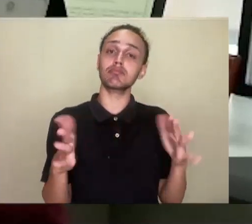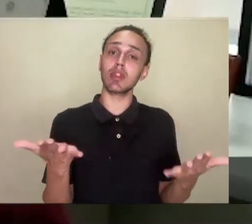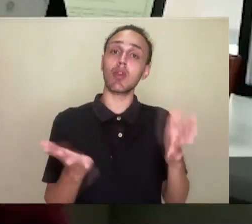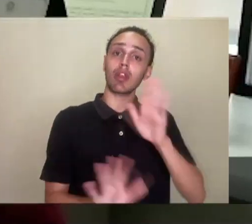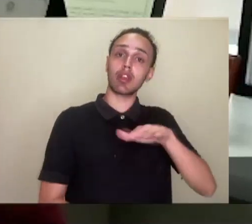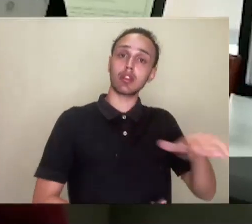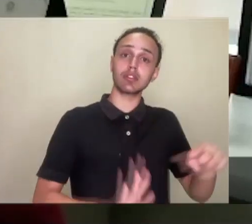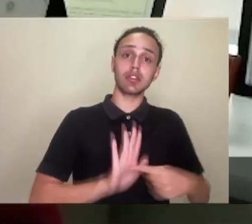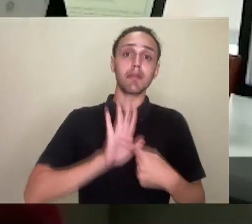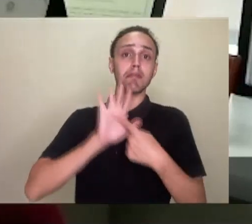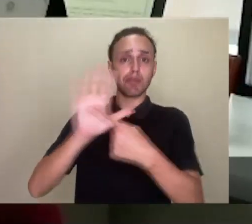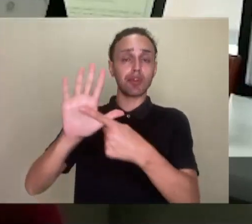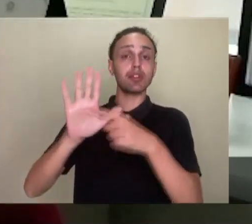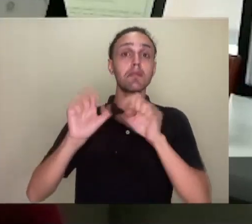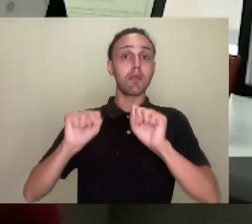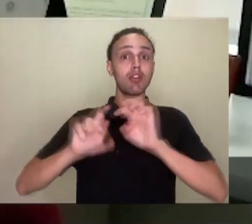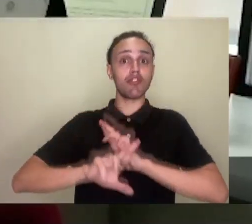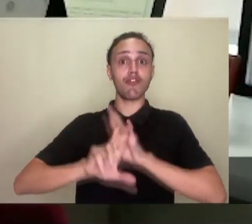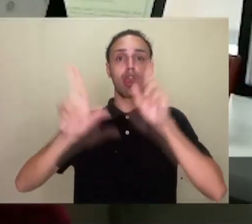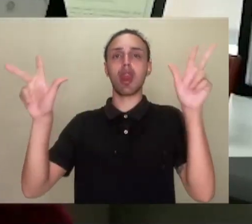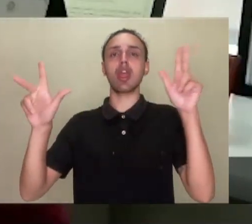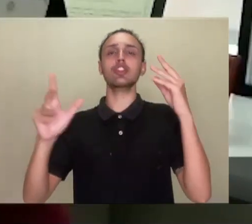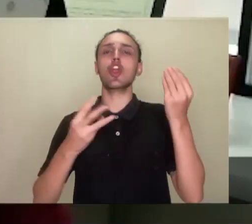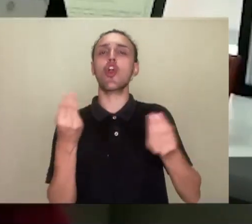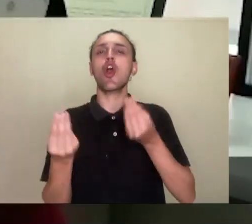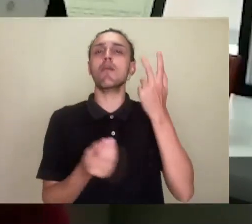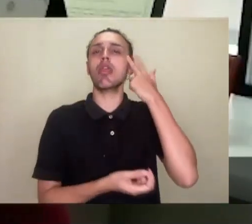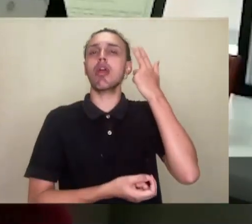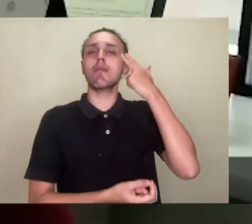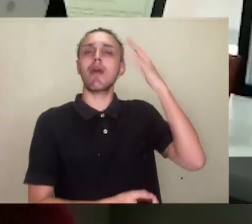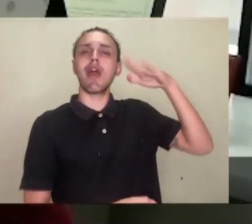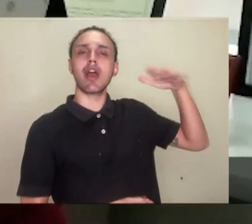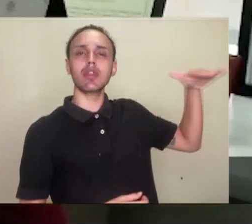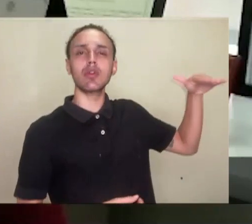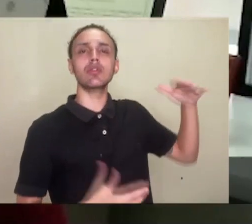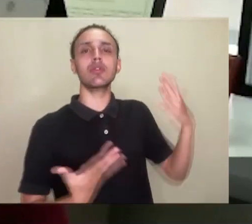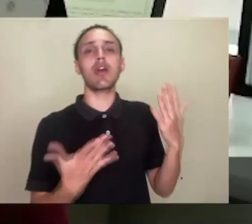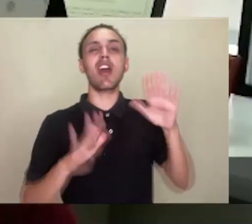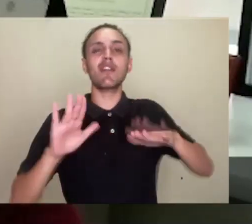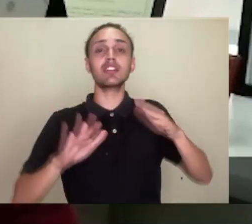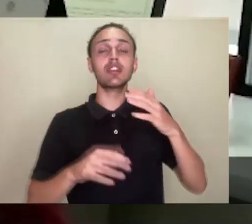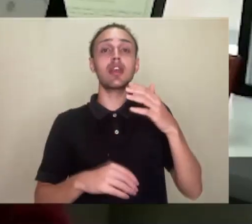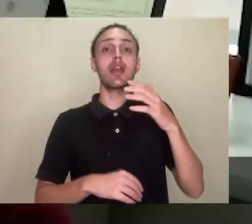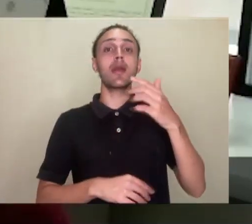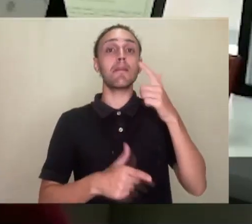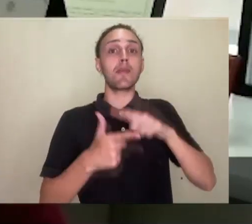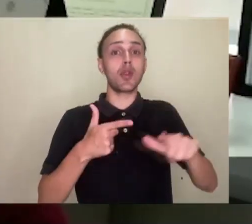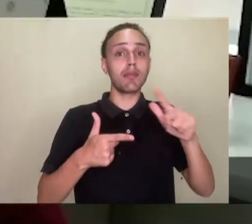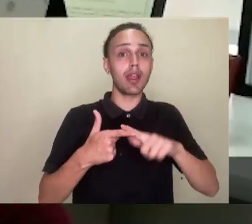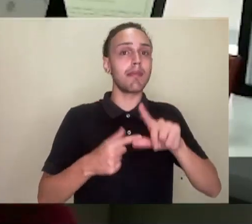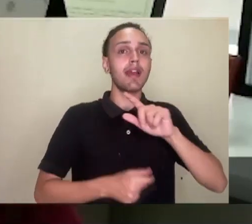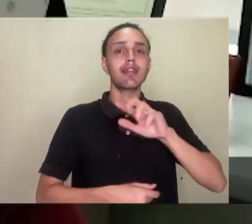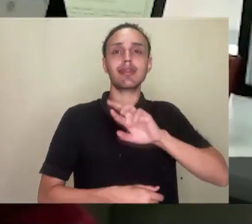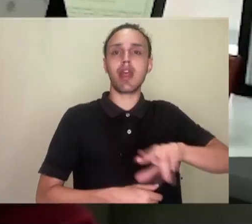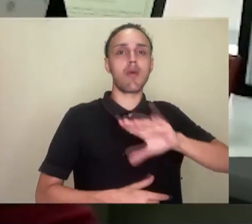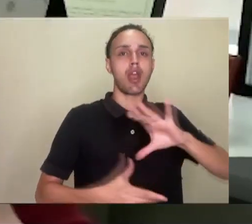muito diferentes da covid clássica, porque são, em geral, apresentações extra-pulmonares, então doenças do